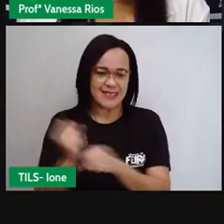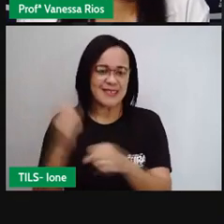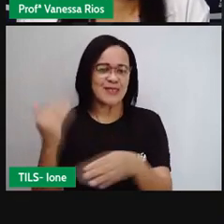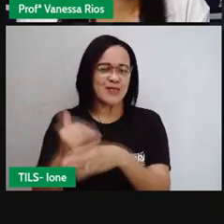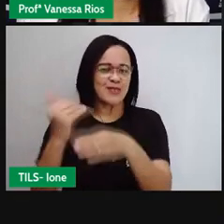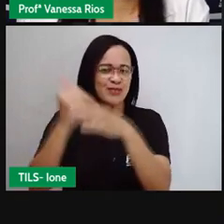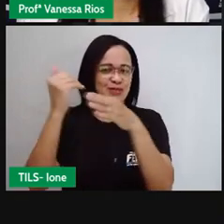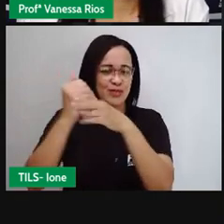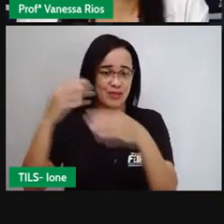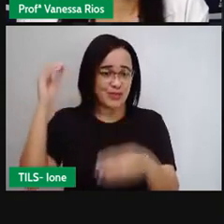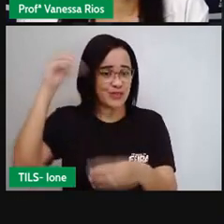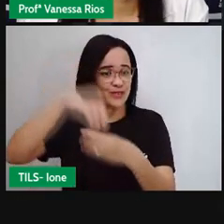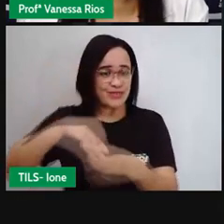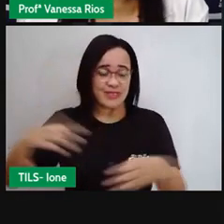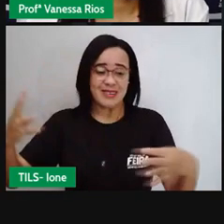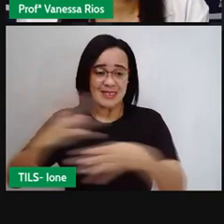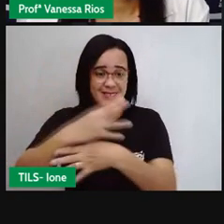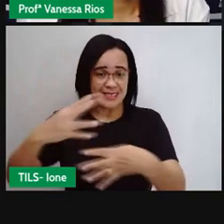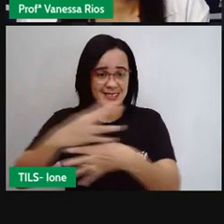cidade.